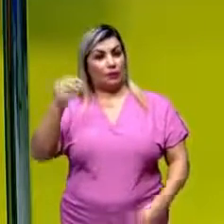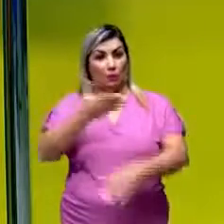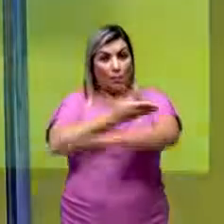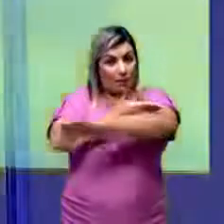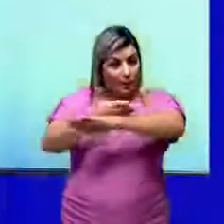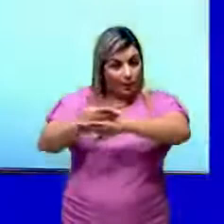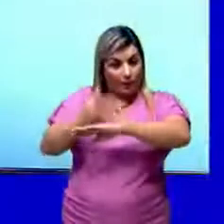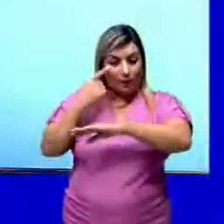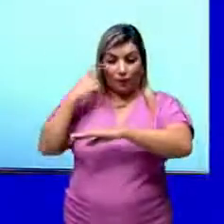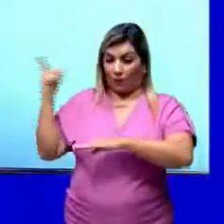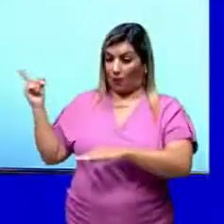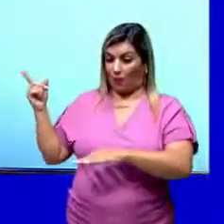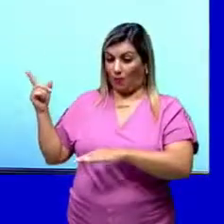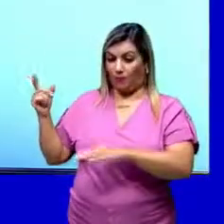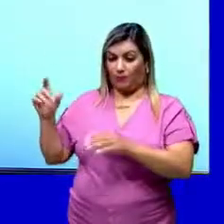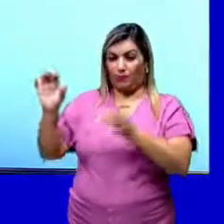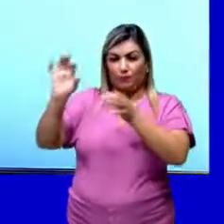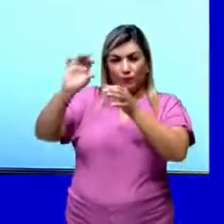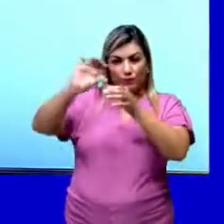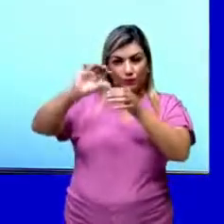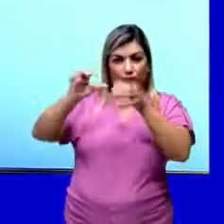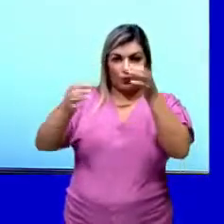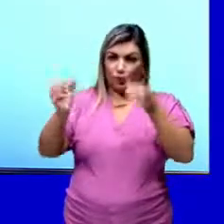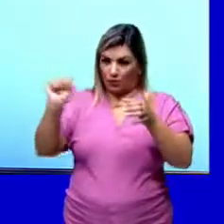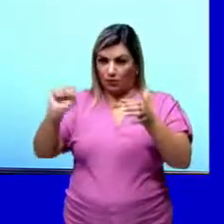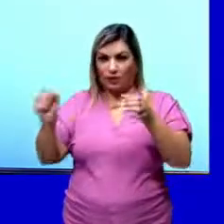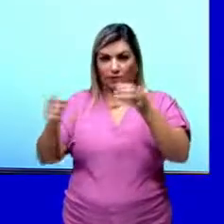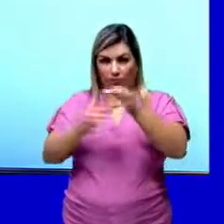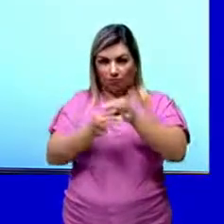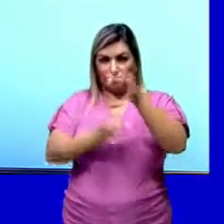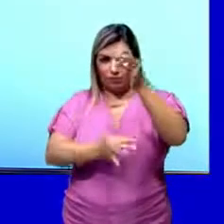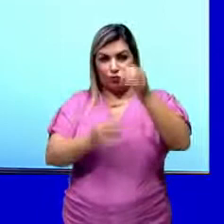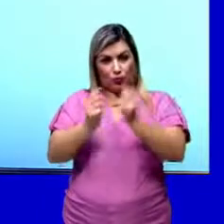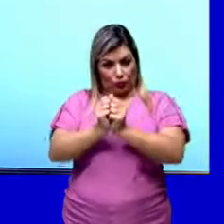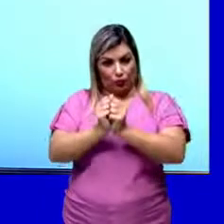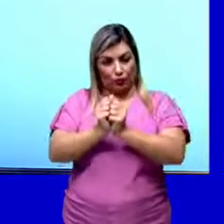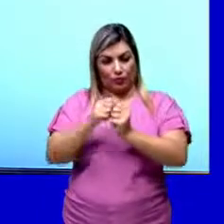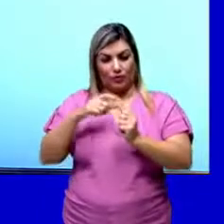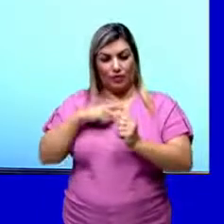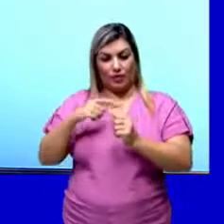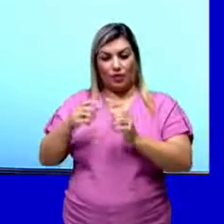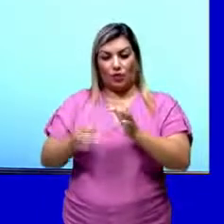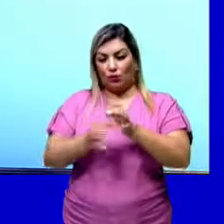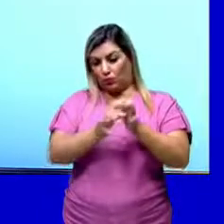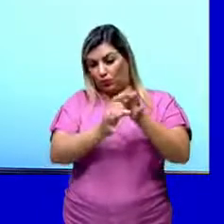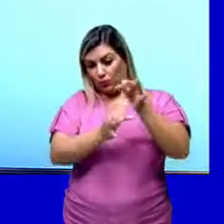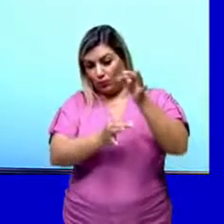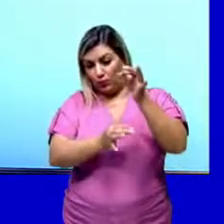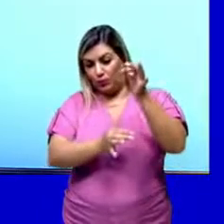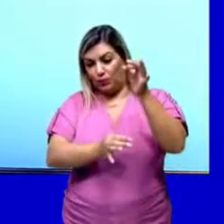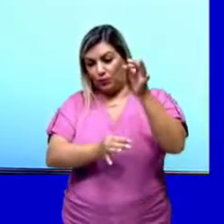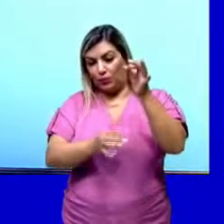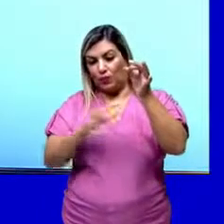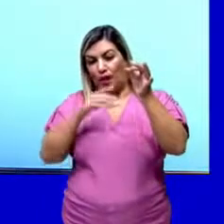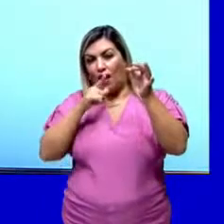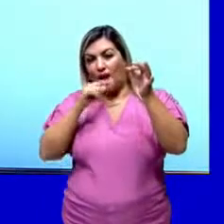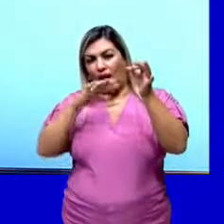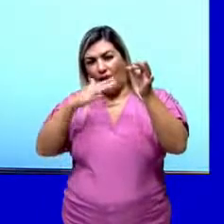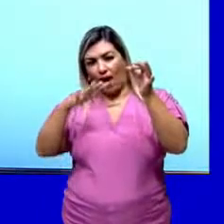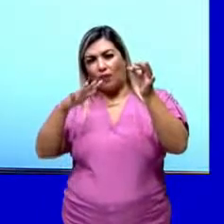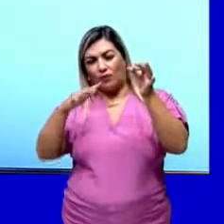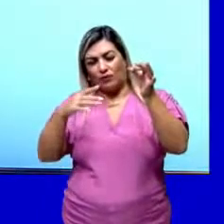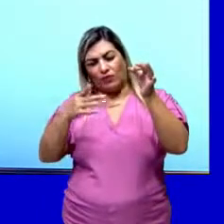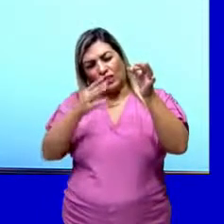Veja, ao colocar as duas substâncias juntas, veja que há um leve turvamento na água, ela fica